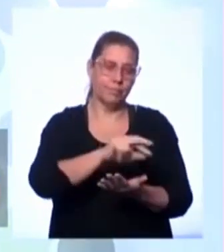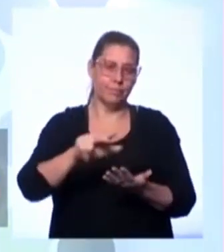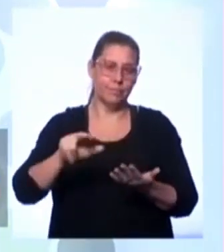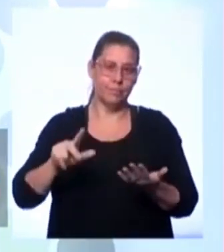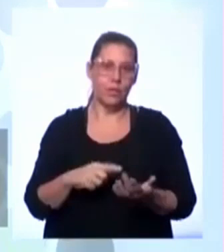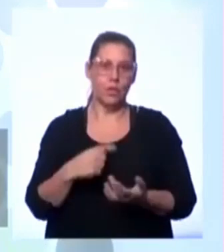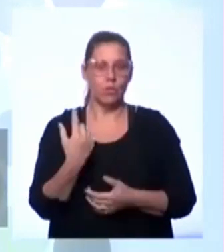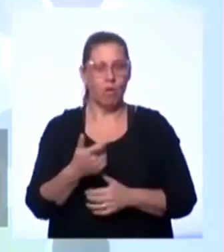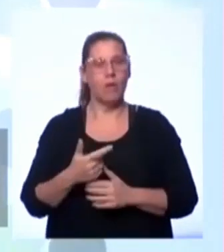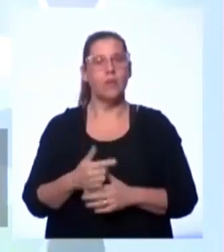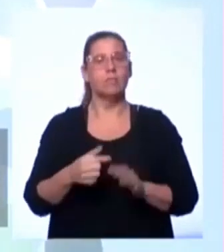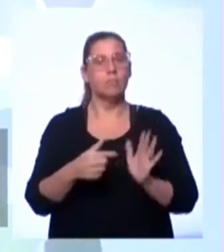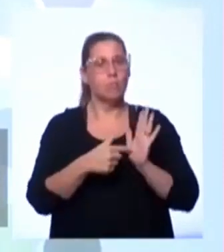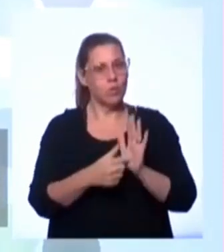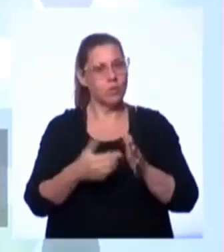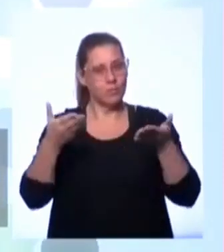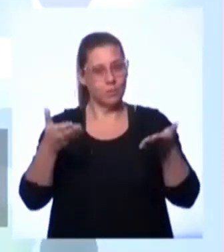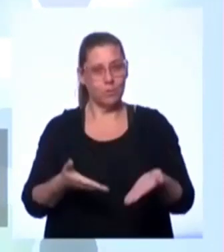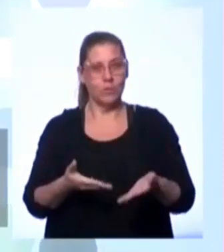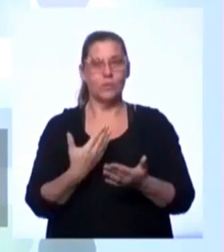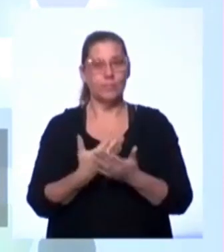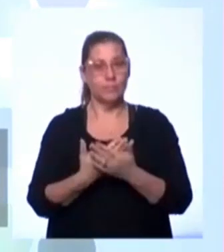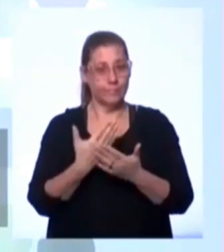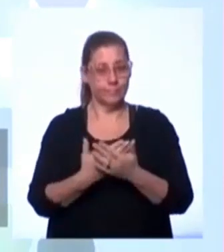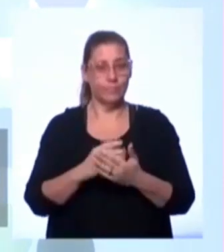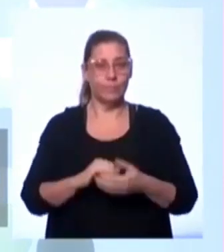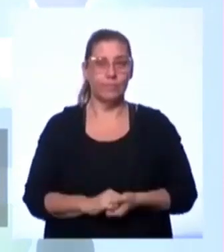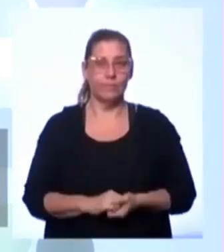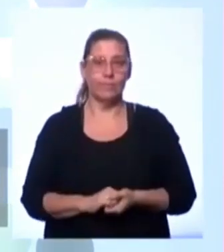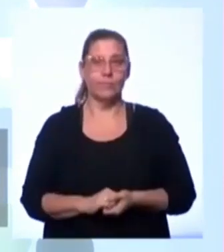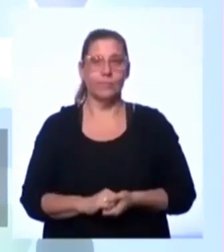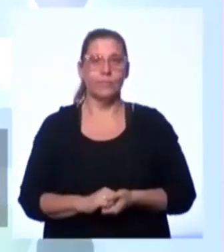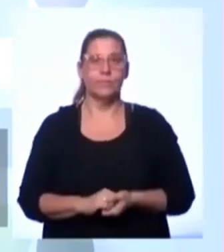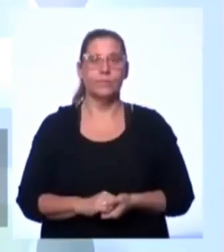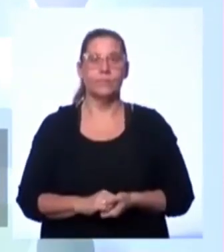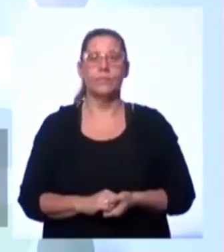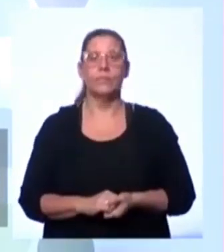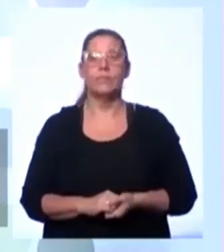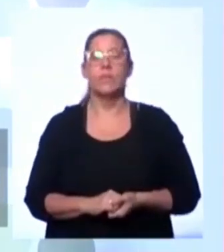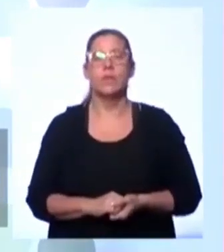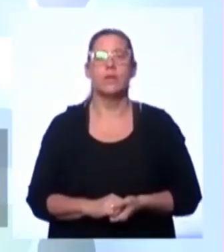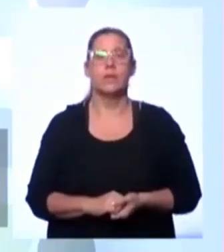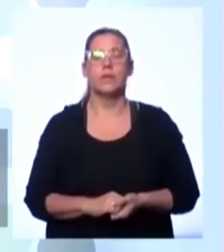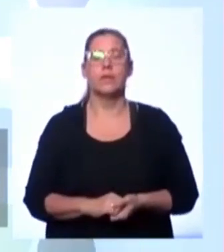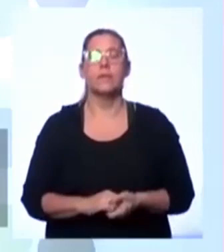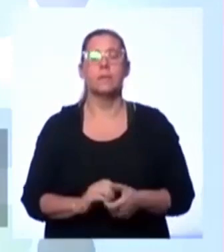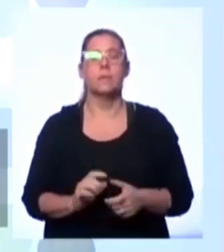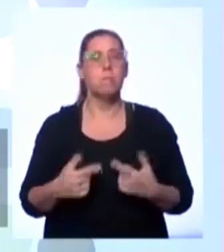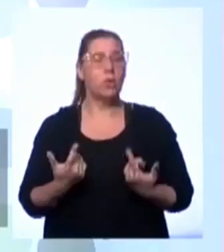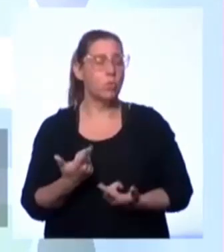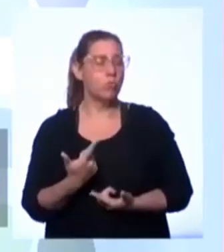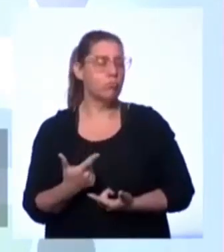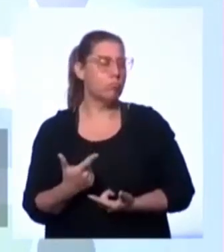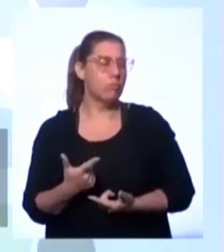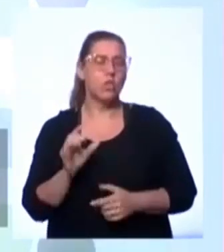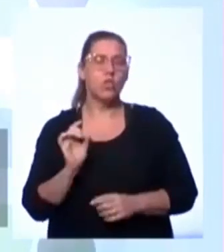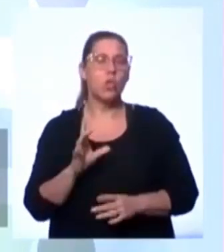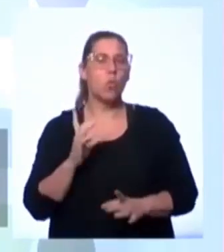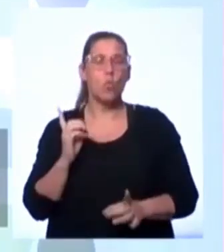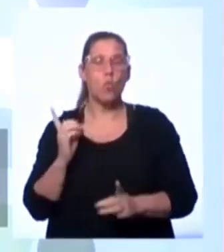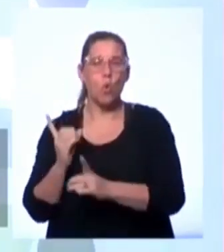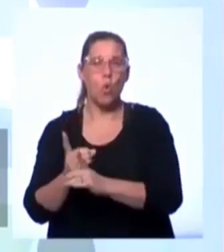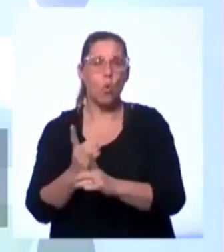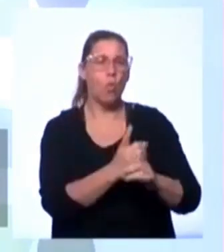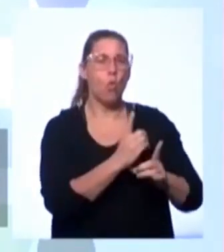que estamos trabalhando aqui na sala de aula. Então, mas nós não tivemos apenas esse encontro dessas